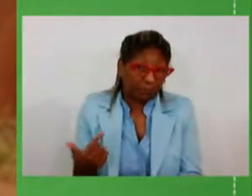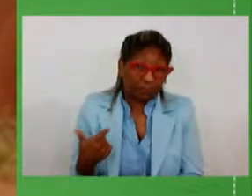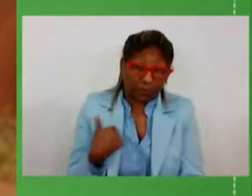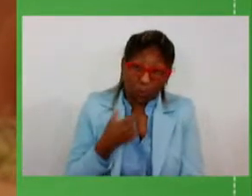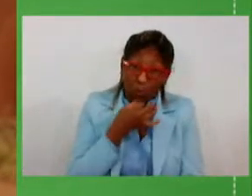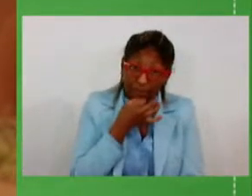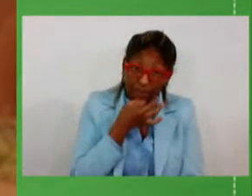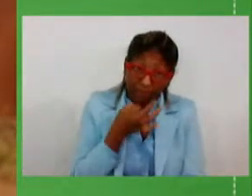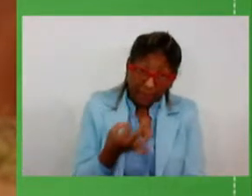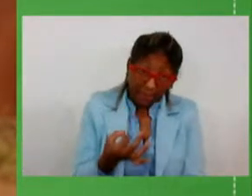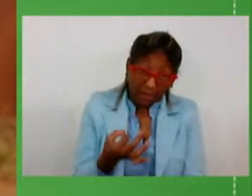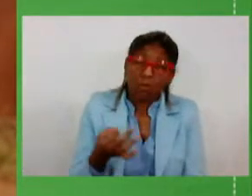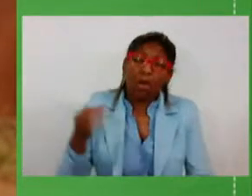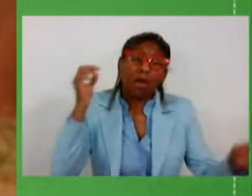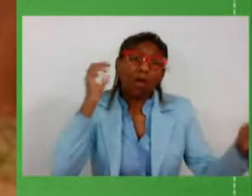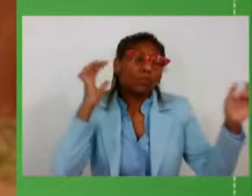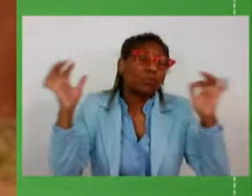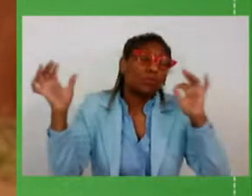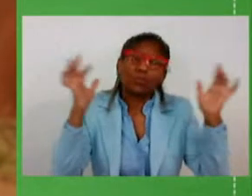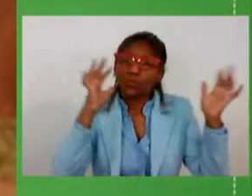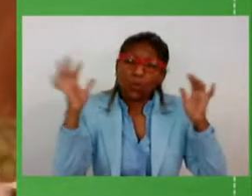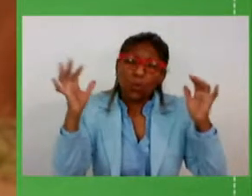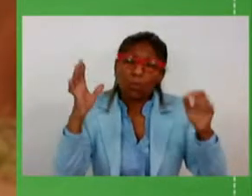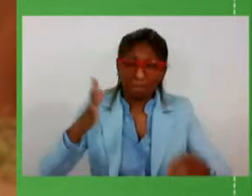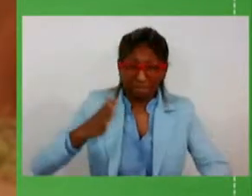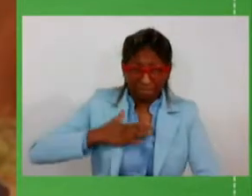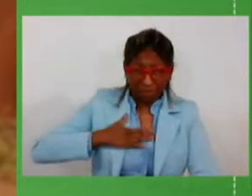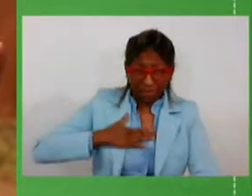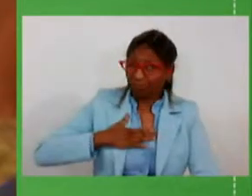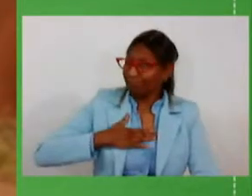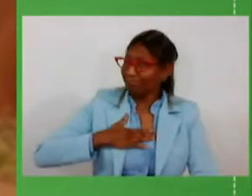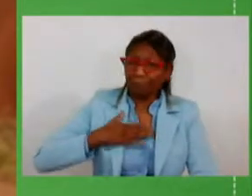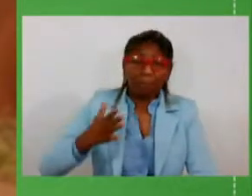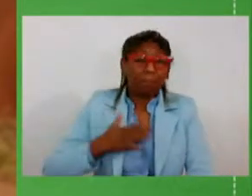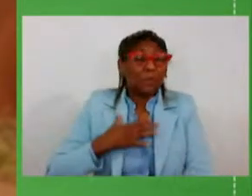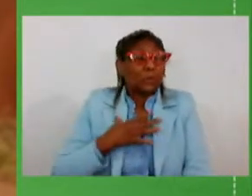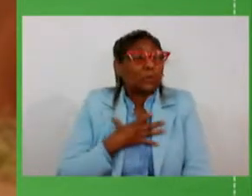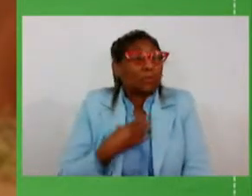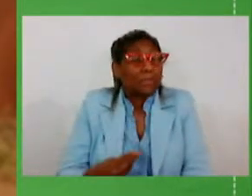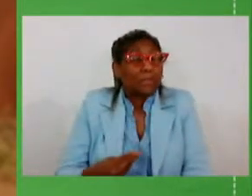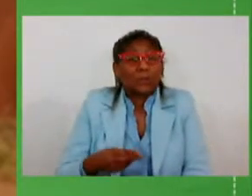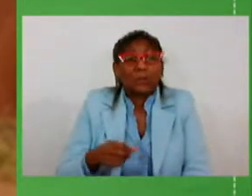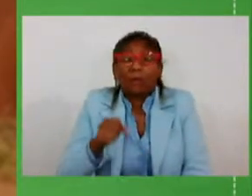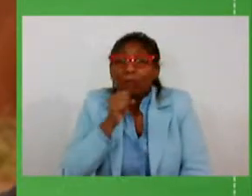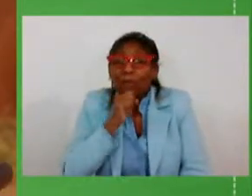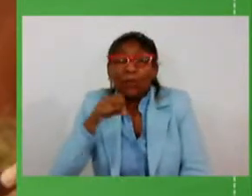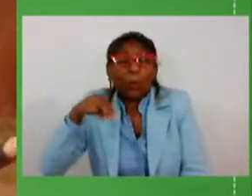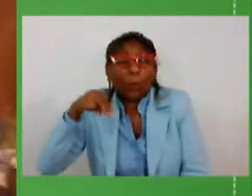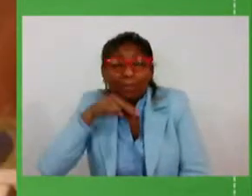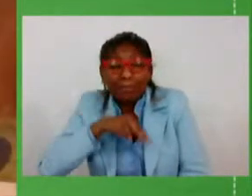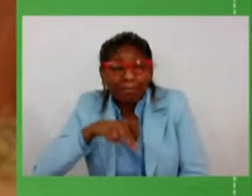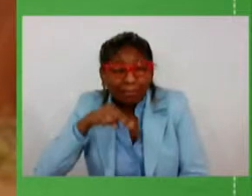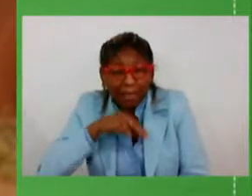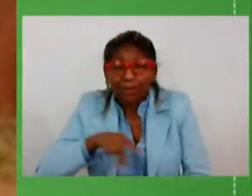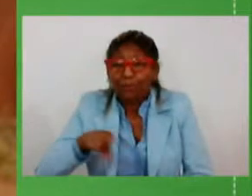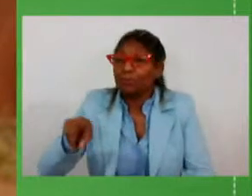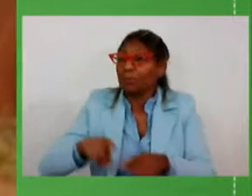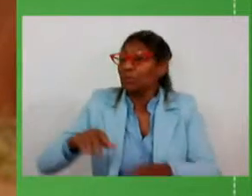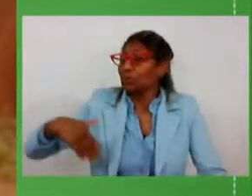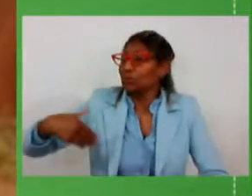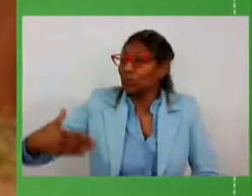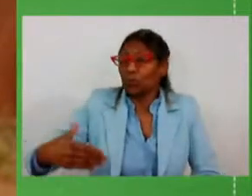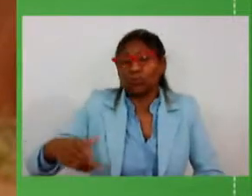é um sonho não só meu pelos meus filhos meus netos que eu tenho mas de todo o povo